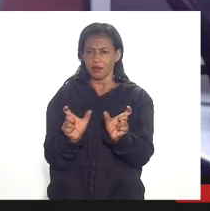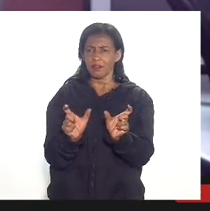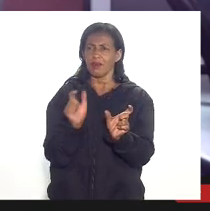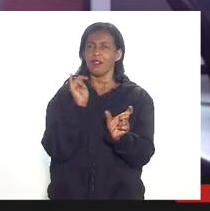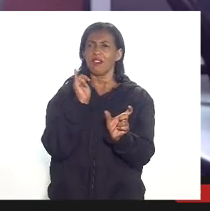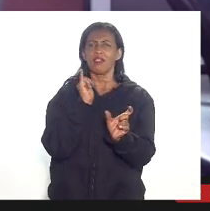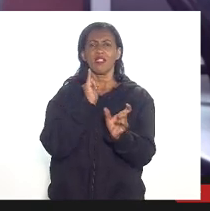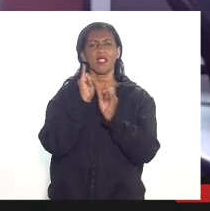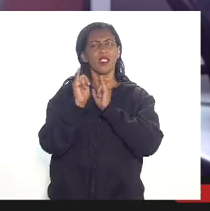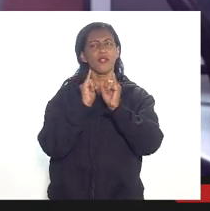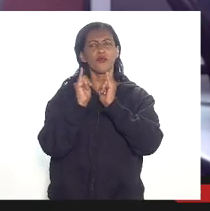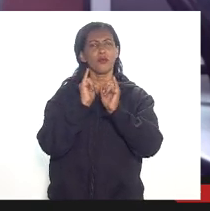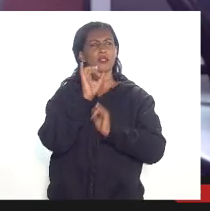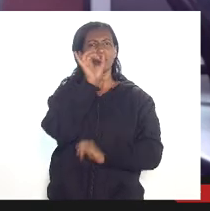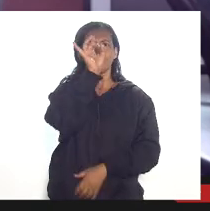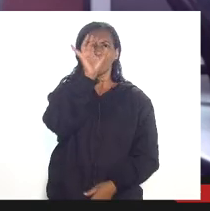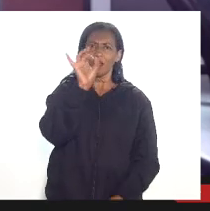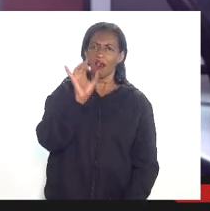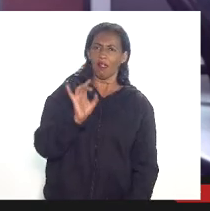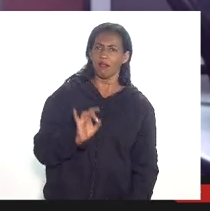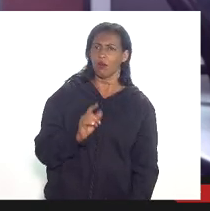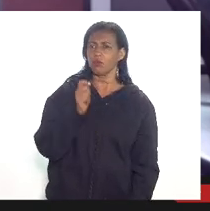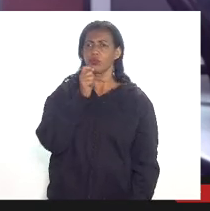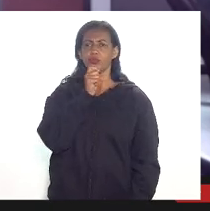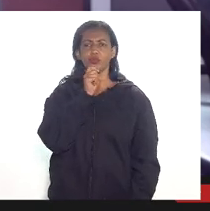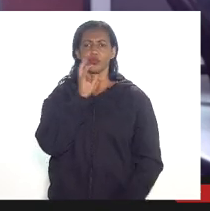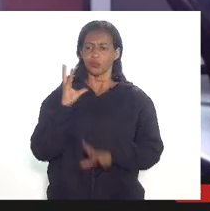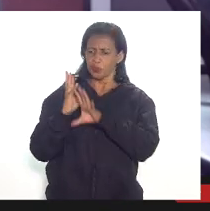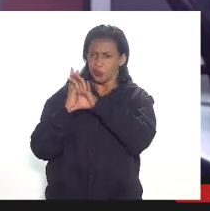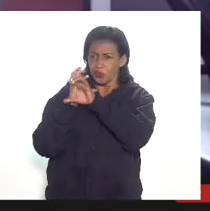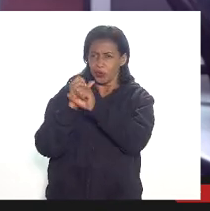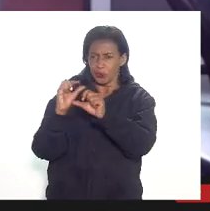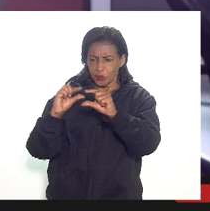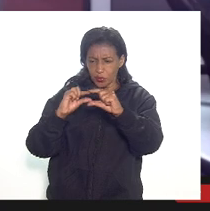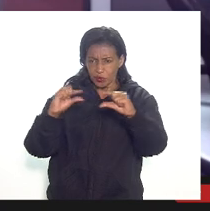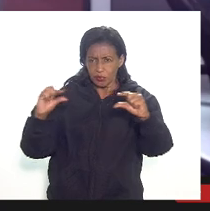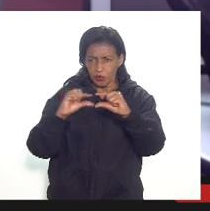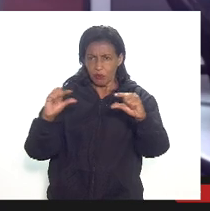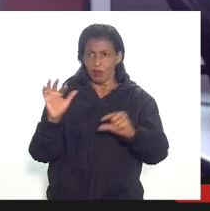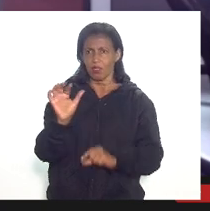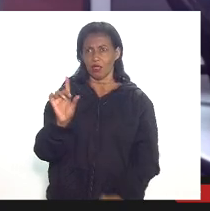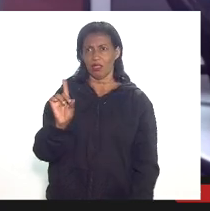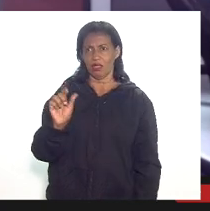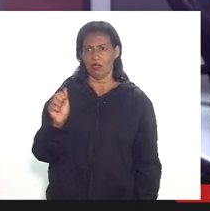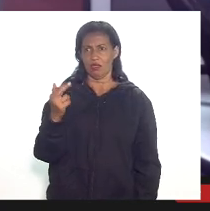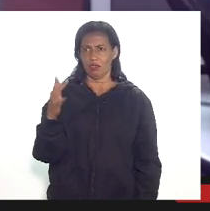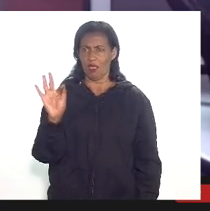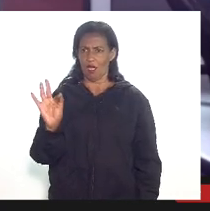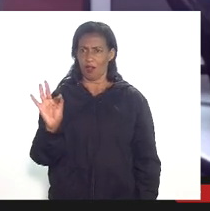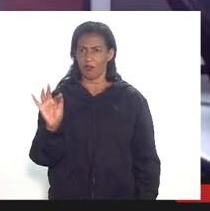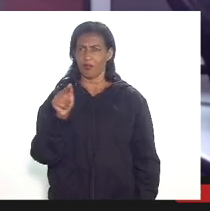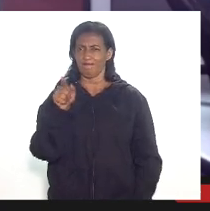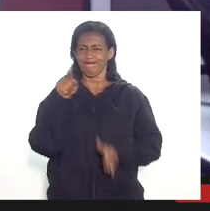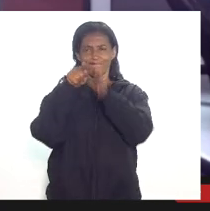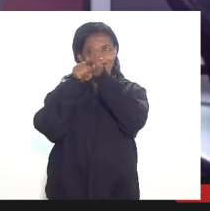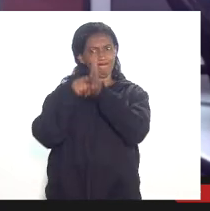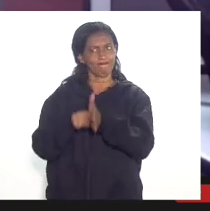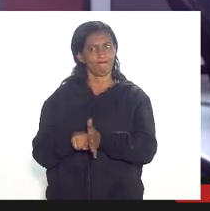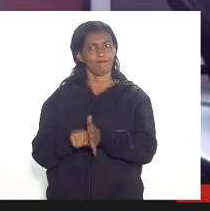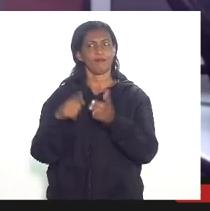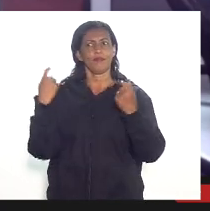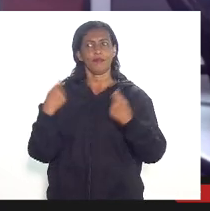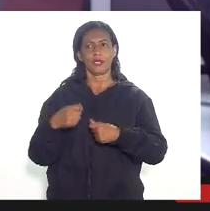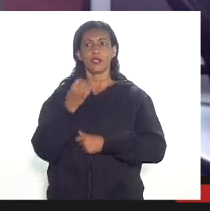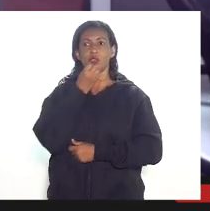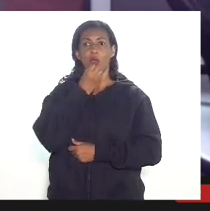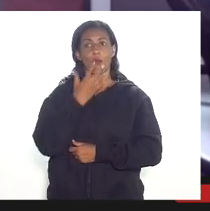valor individual que foi utilizado para se chegar nesse valor total do DAP então esse tipo de auditoria acaba dependendo de uma